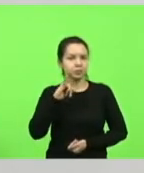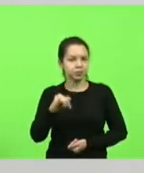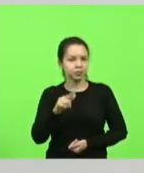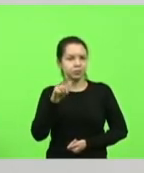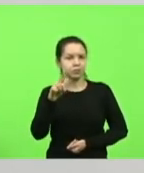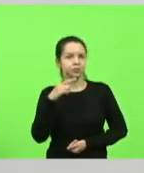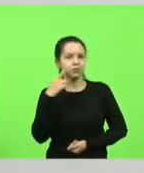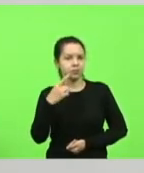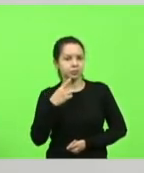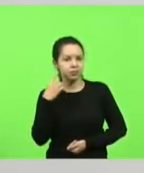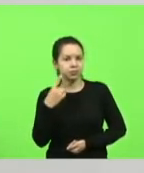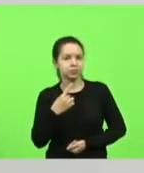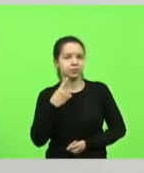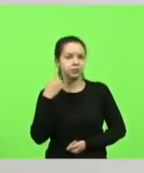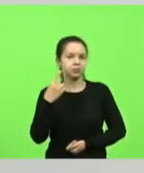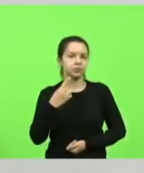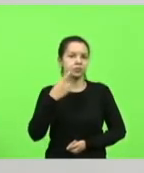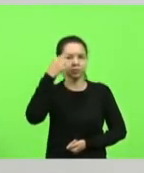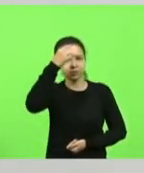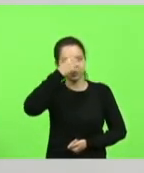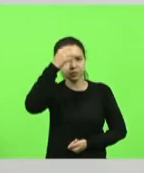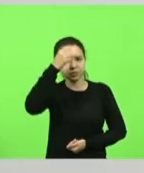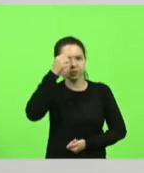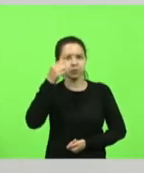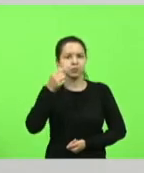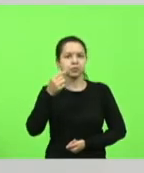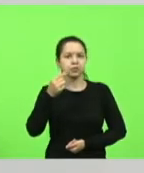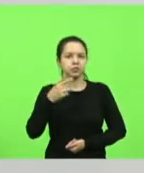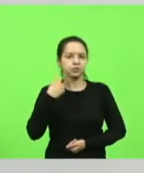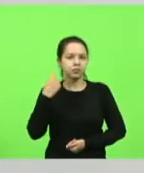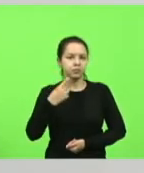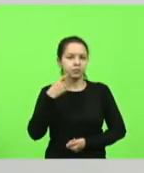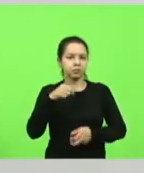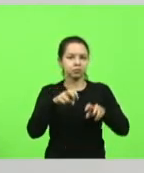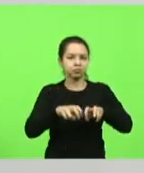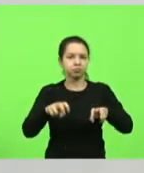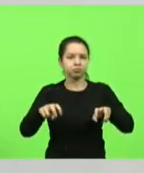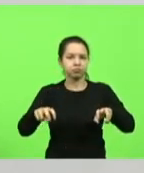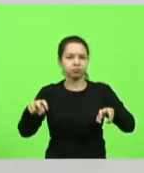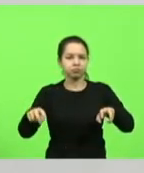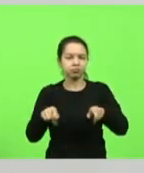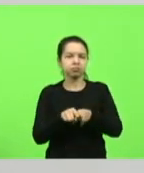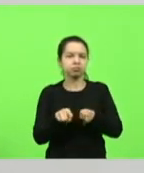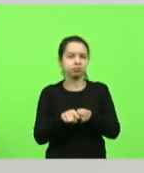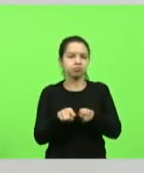Maurício Cudilac demais deputados que estão via online